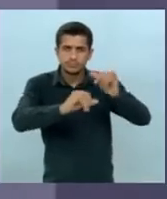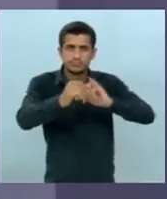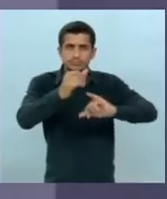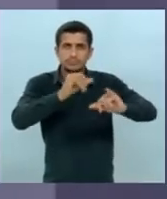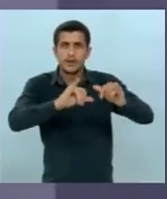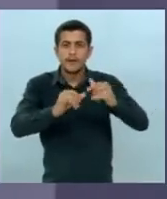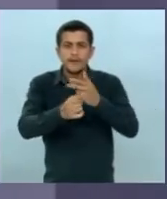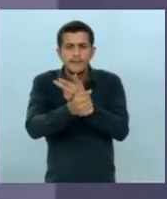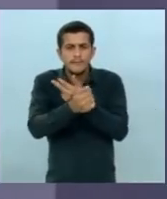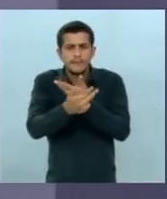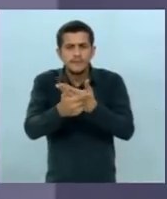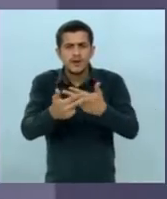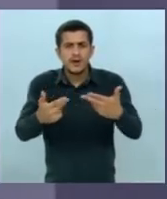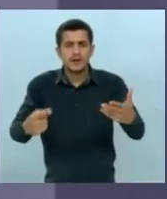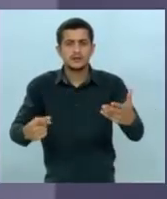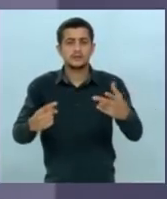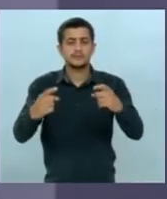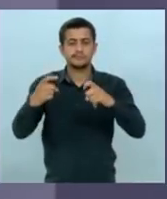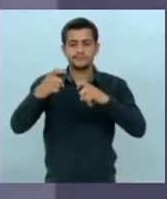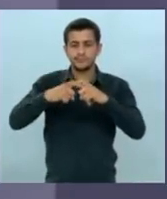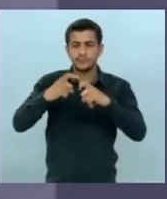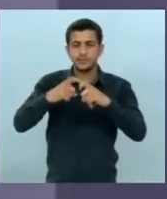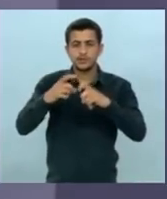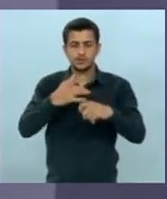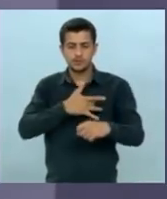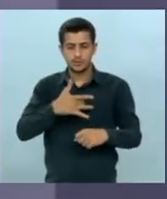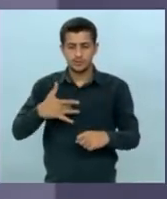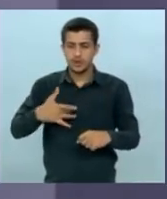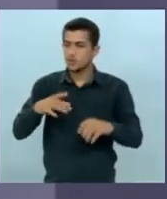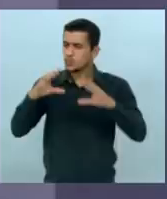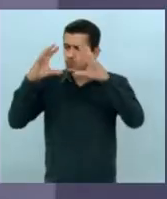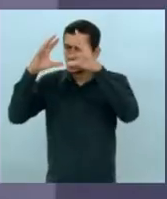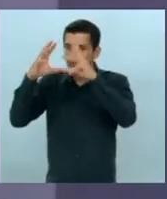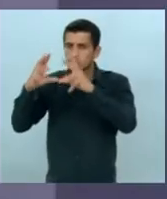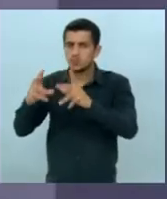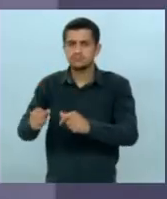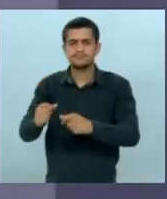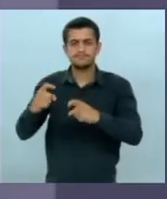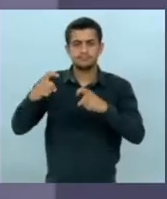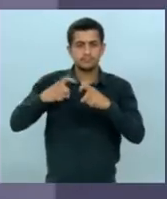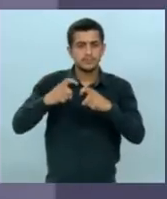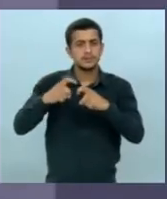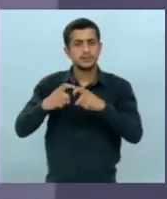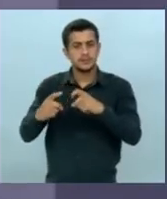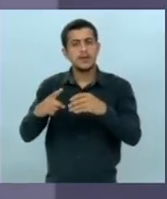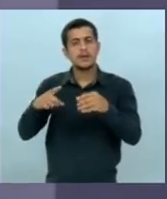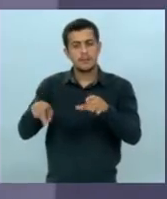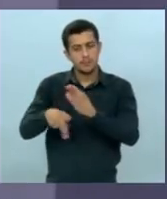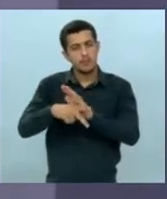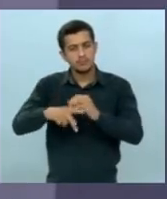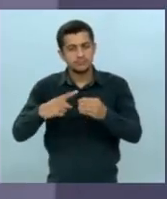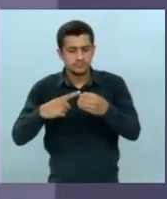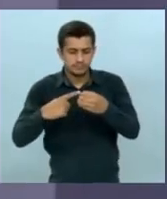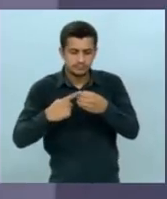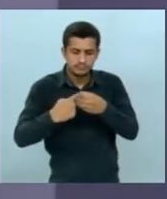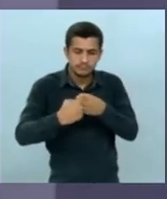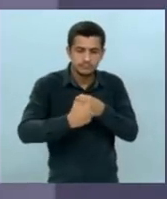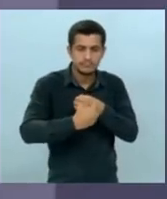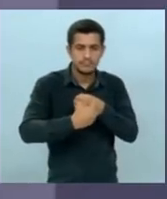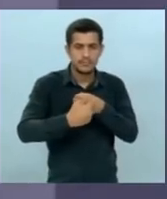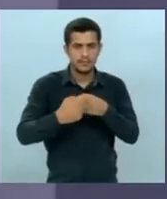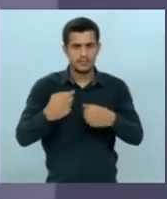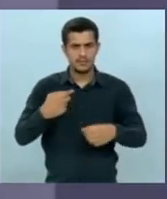medicina não só a saúde toda a medicina para o interior então eu jamais disse que vou